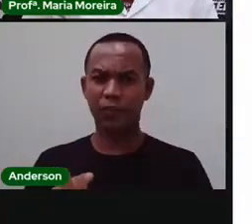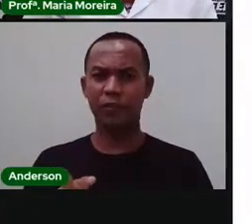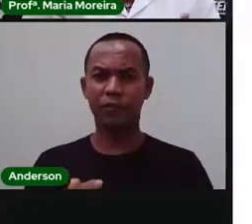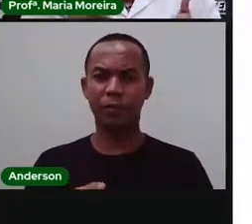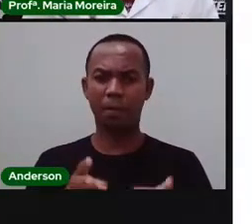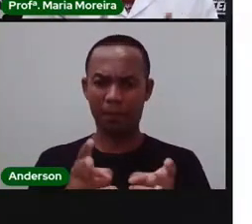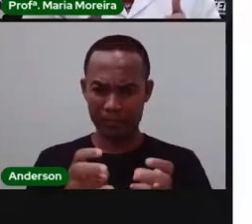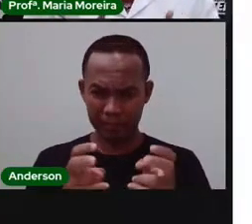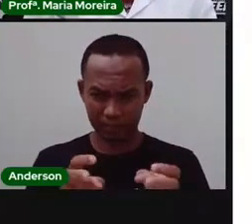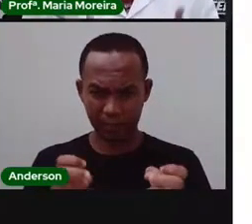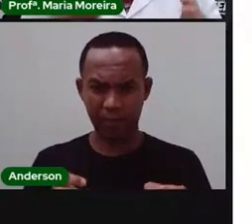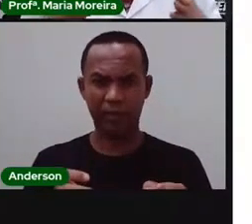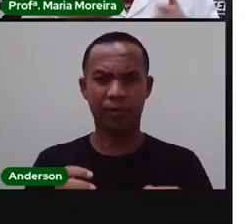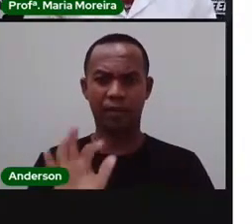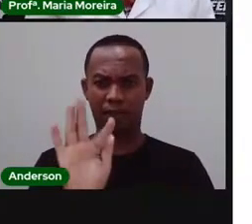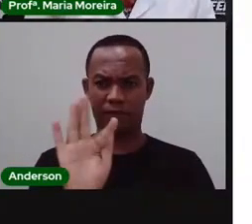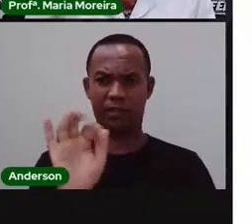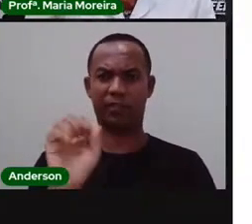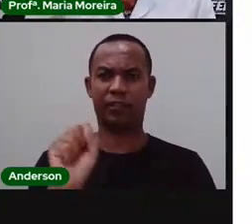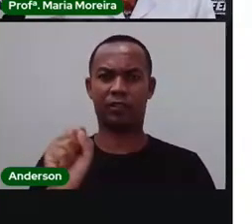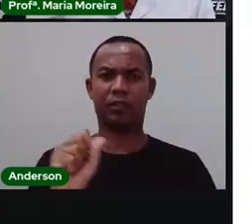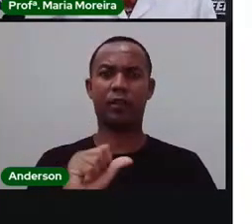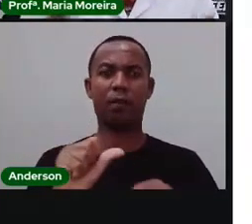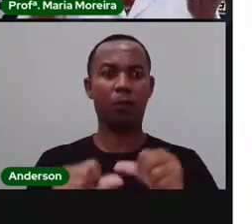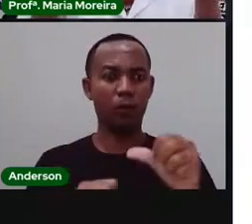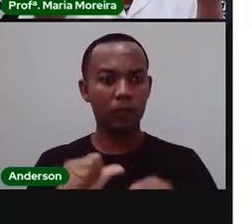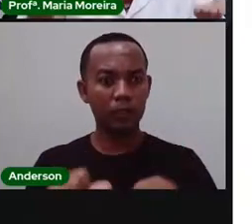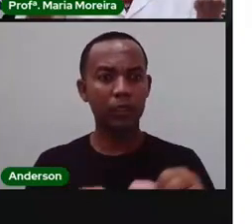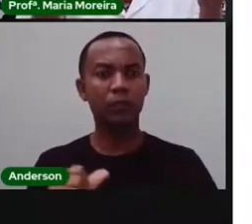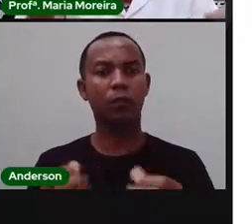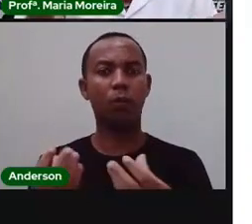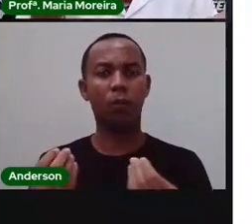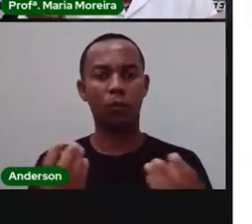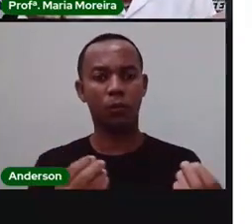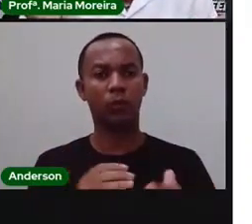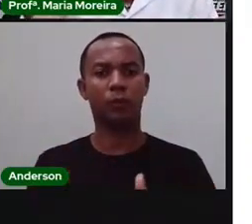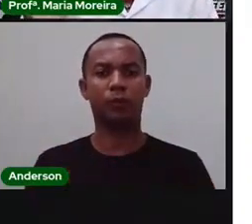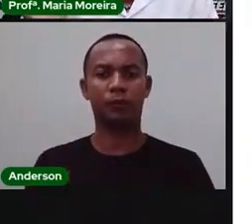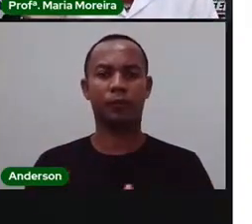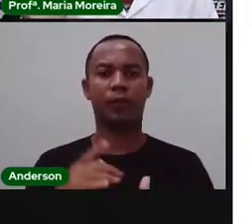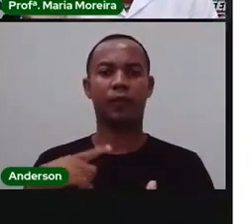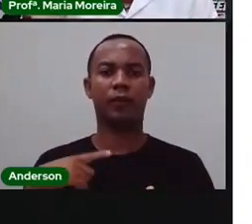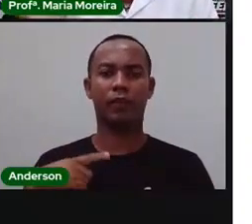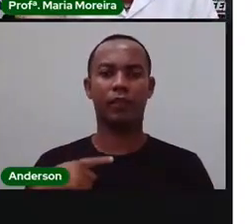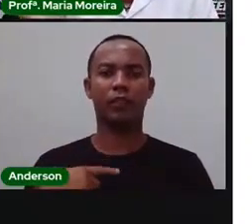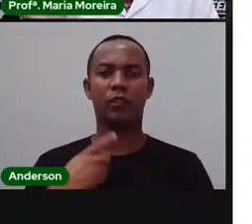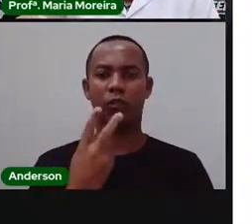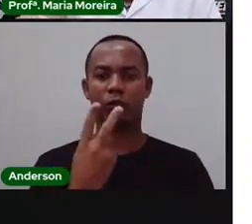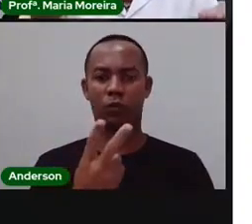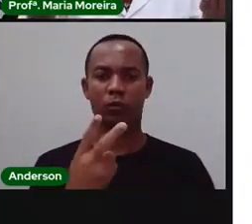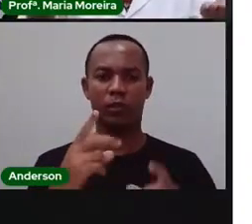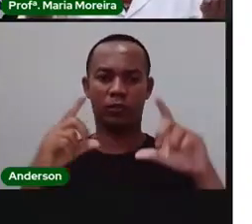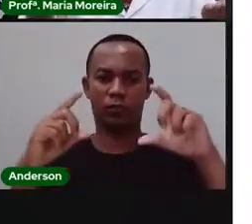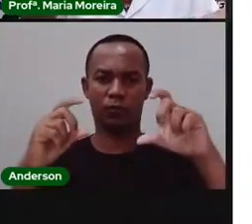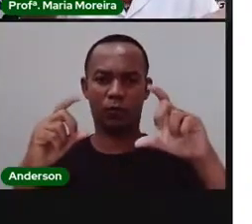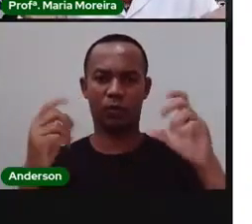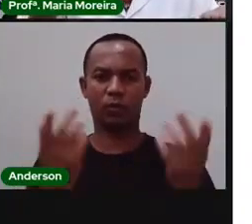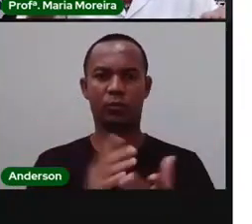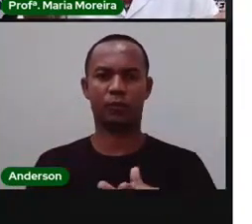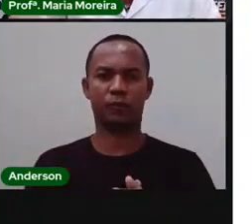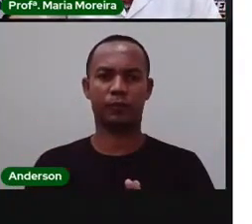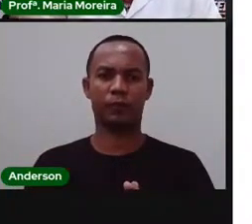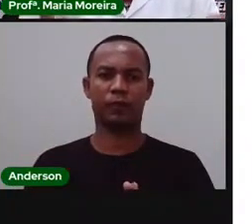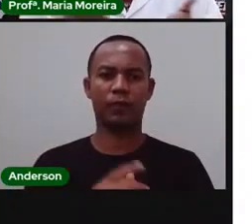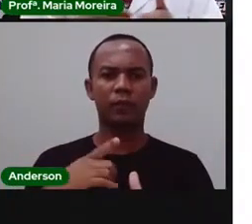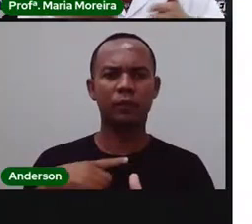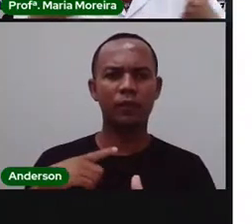pode observar que o Feira está mudando e muito. Então, aí existem duas fotos para vocês, certo? E as duas fotos